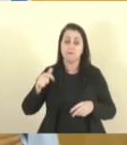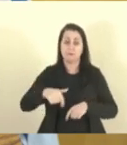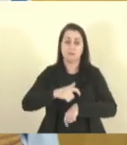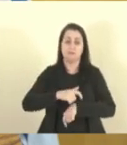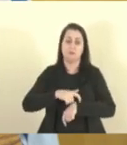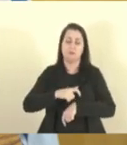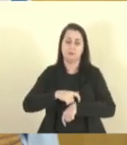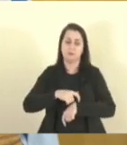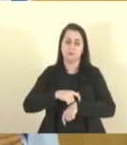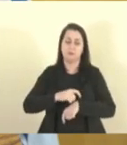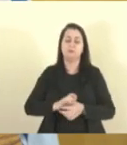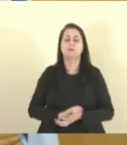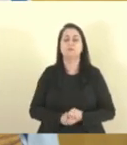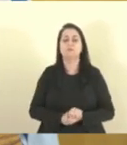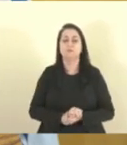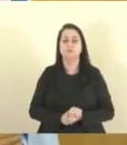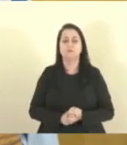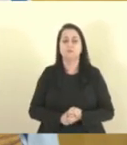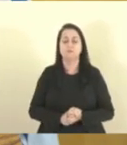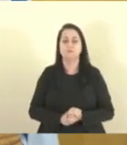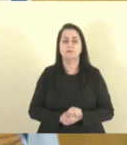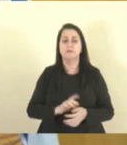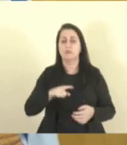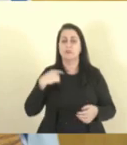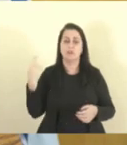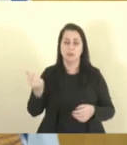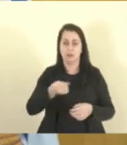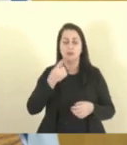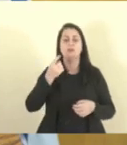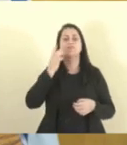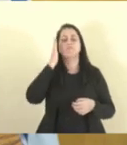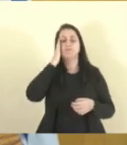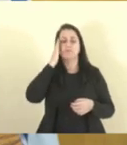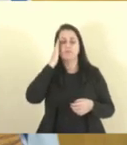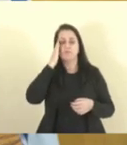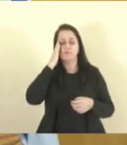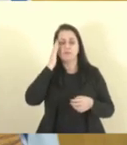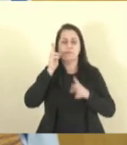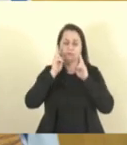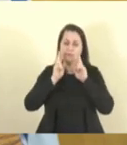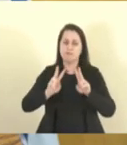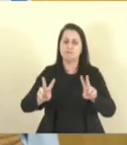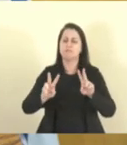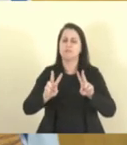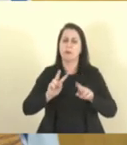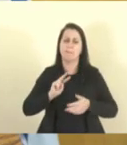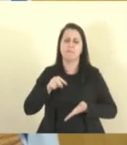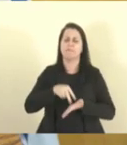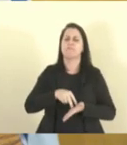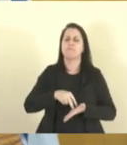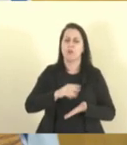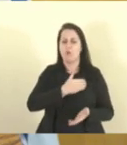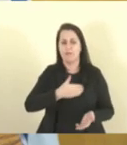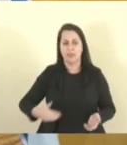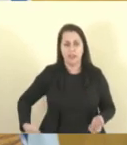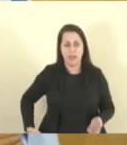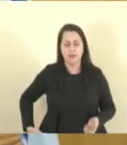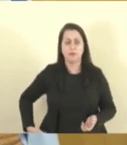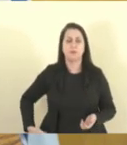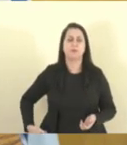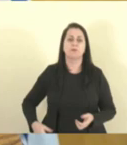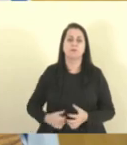momento em que nós nos avizinhamos de uma postura do governo referente